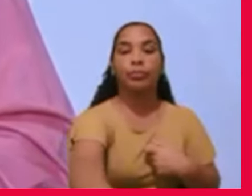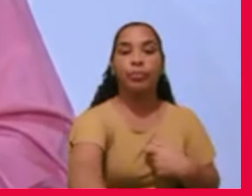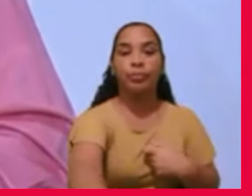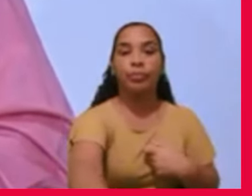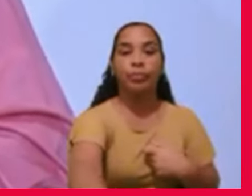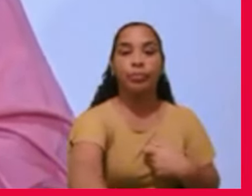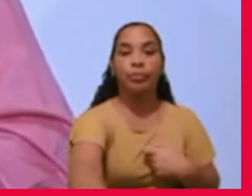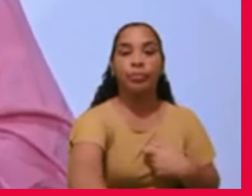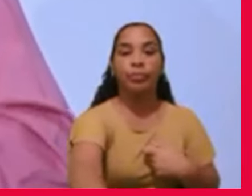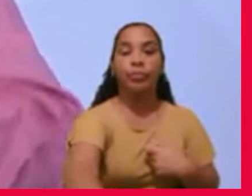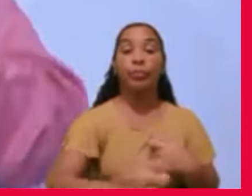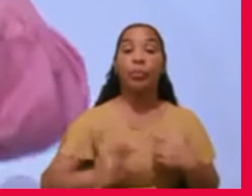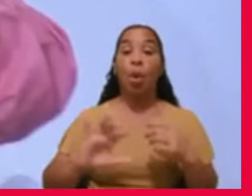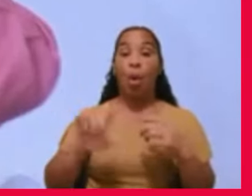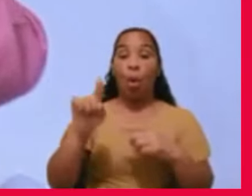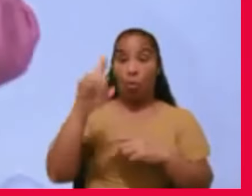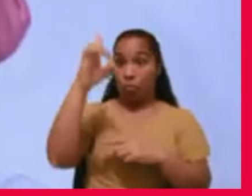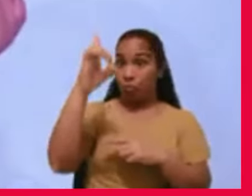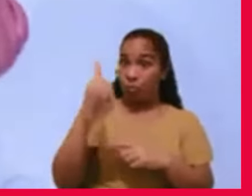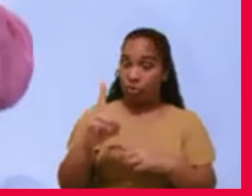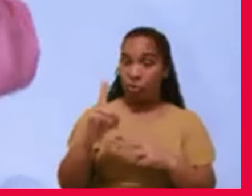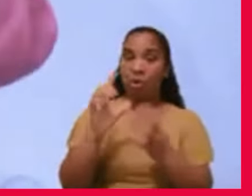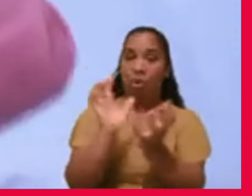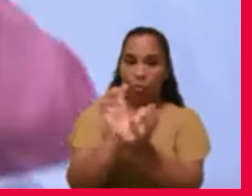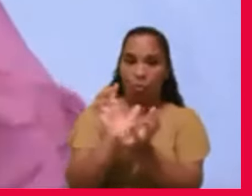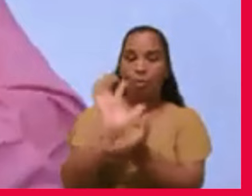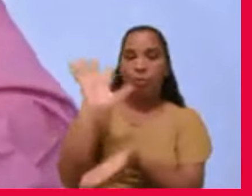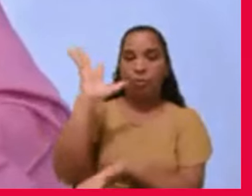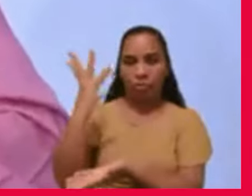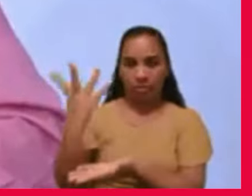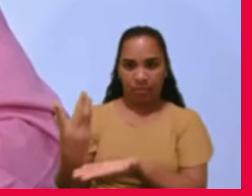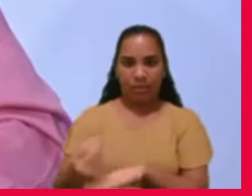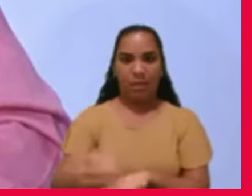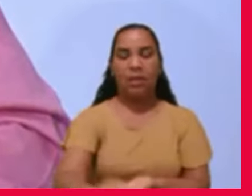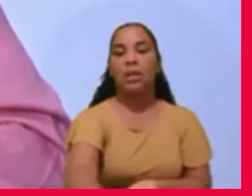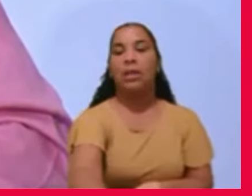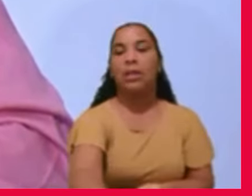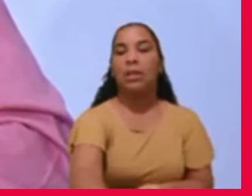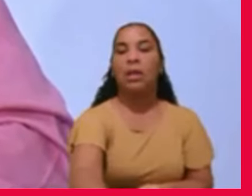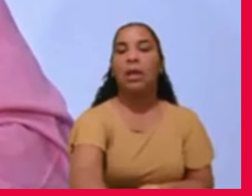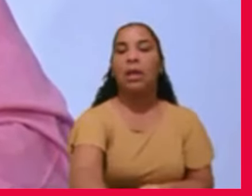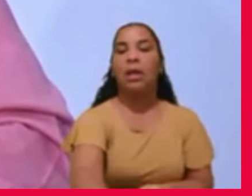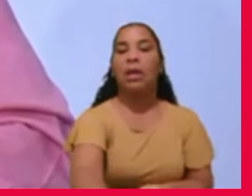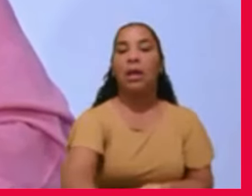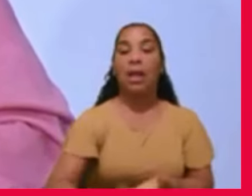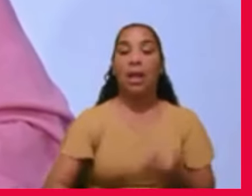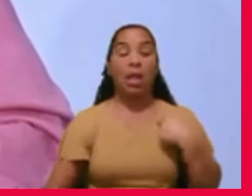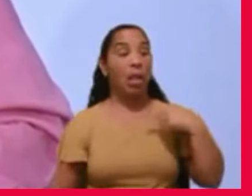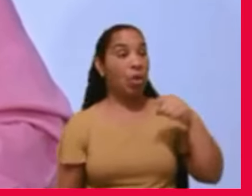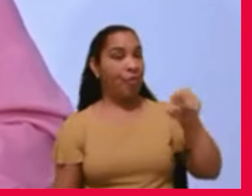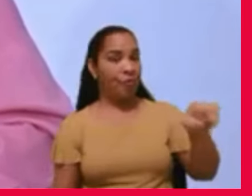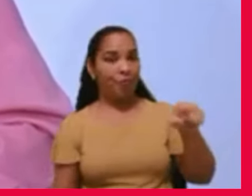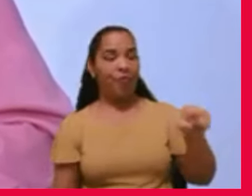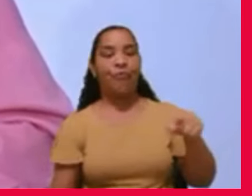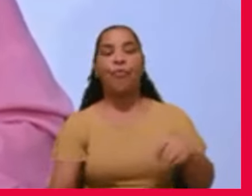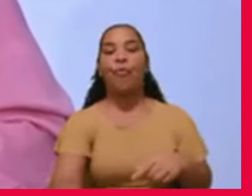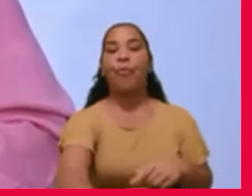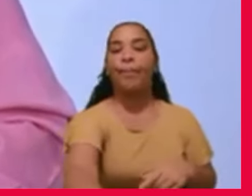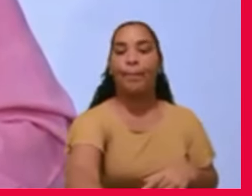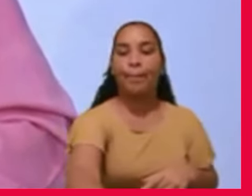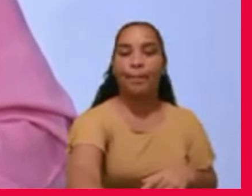respeito muito, quando eu vou a essa cidade, eu participo das mediúnicas, ele me disse assim,